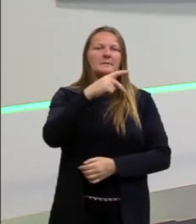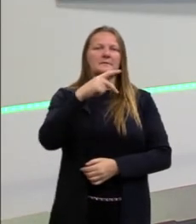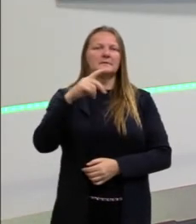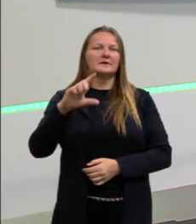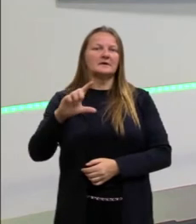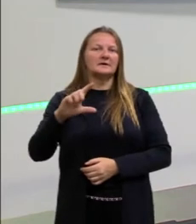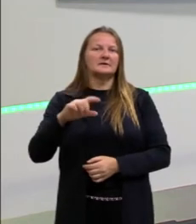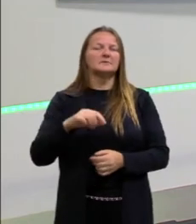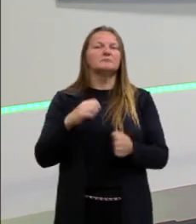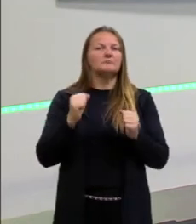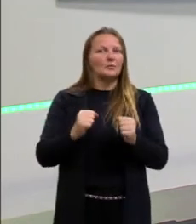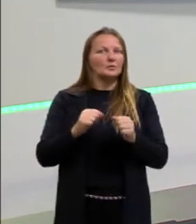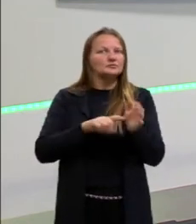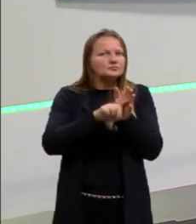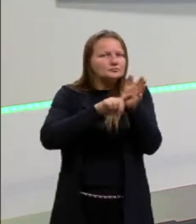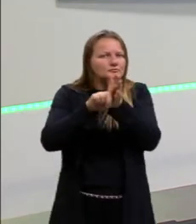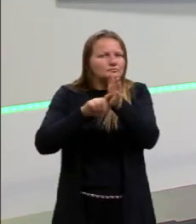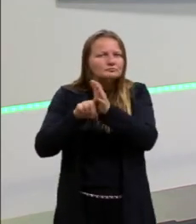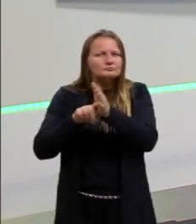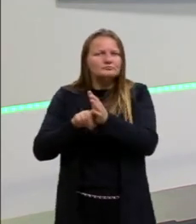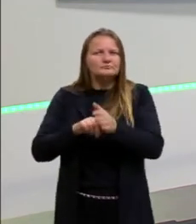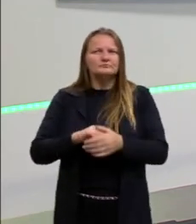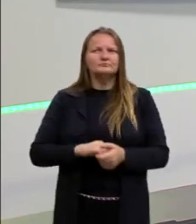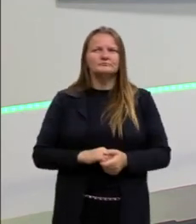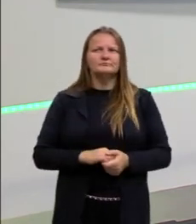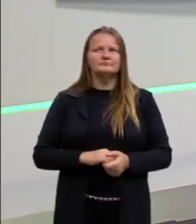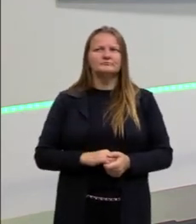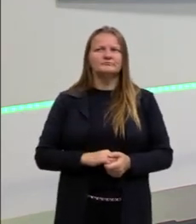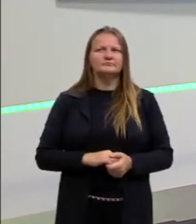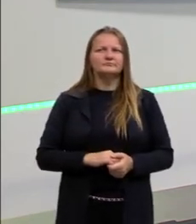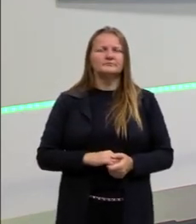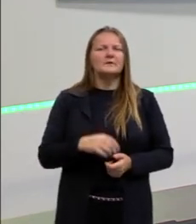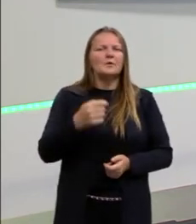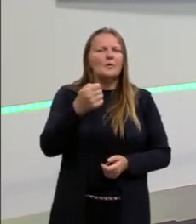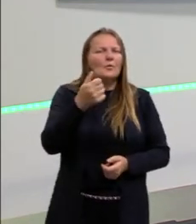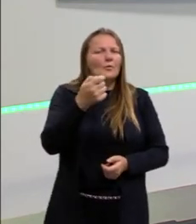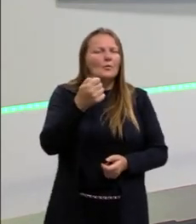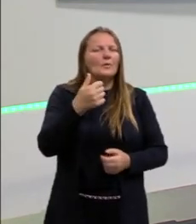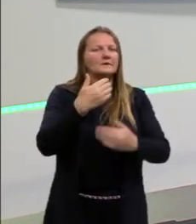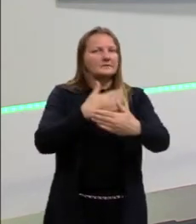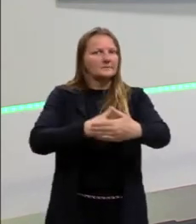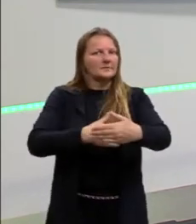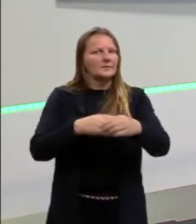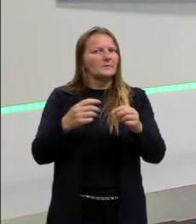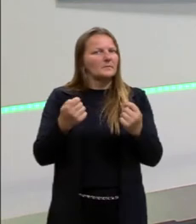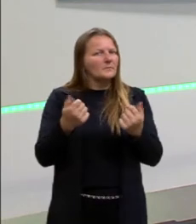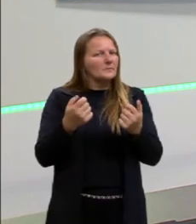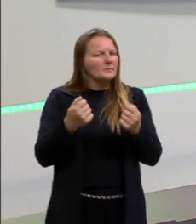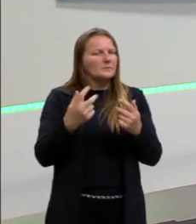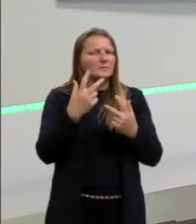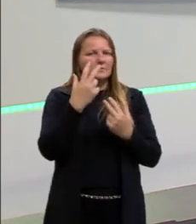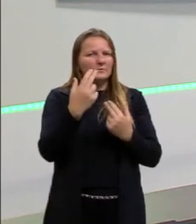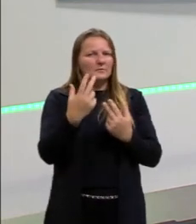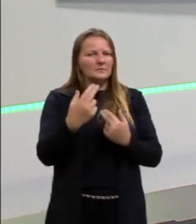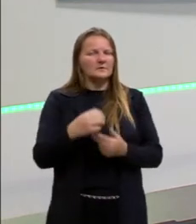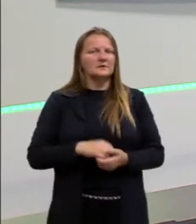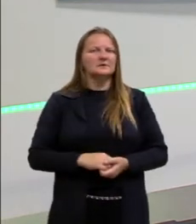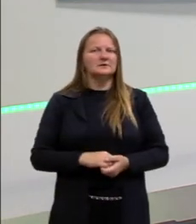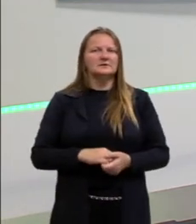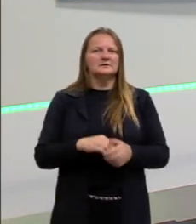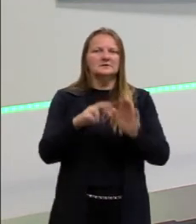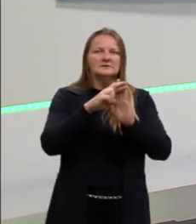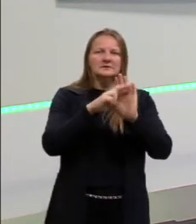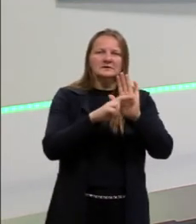uma boa opção. Geralmente, tem, então, questões parecidas com a prova, né? A aplicação regular.